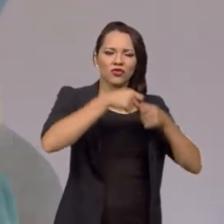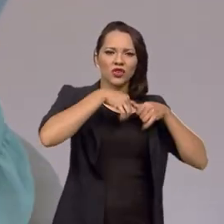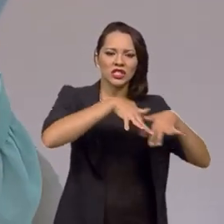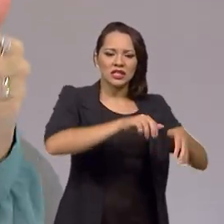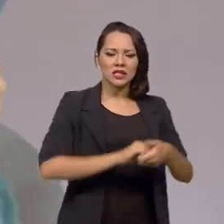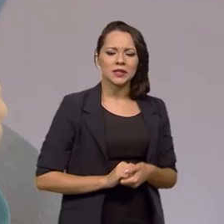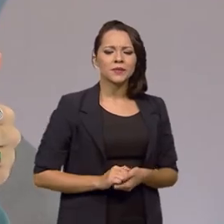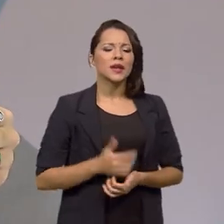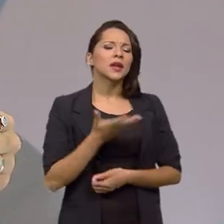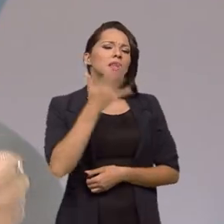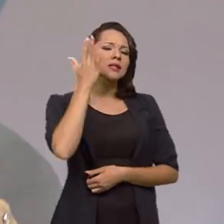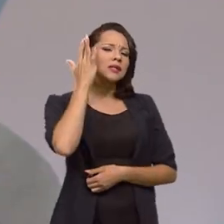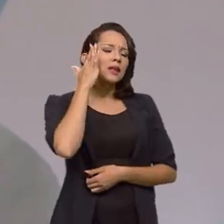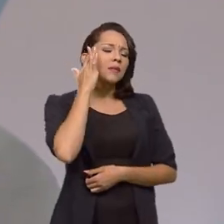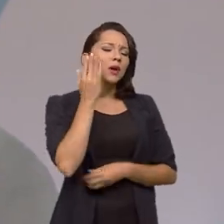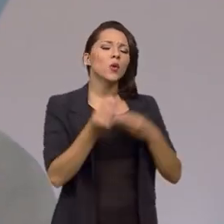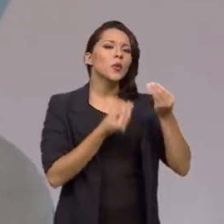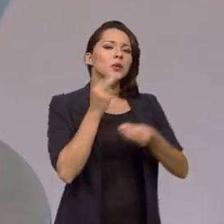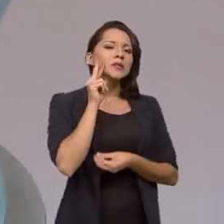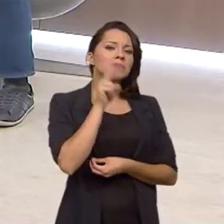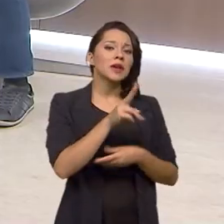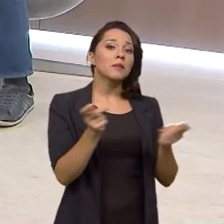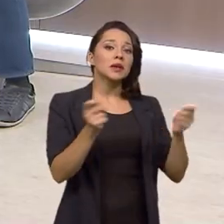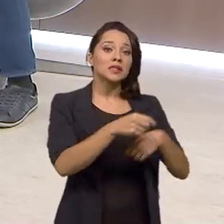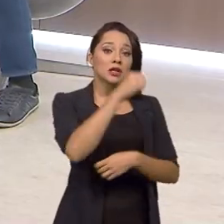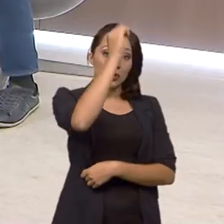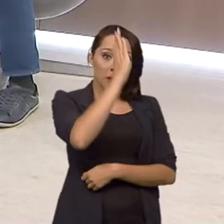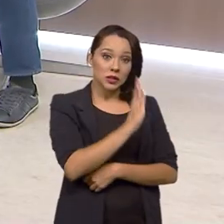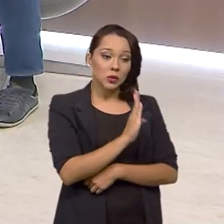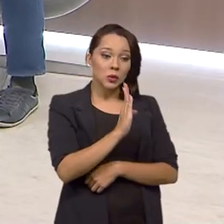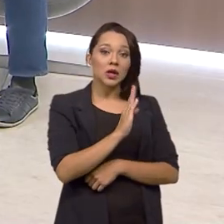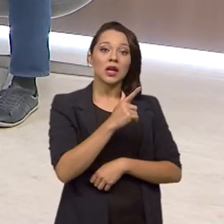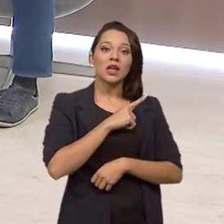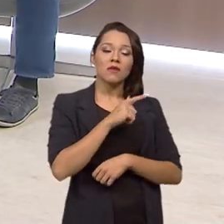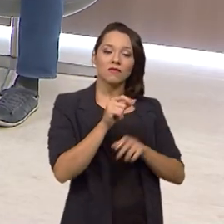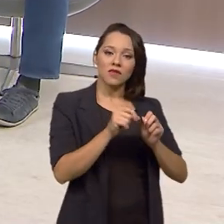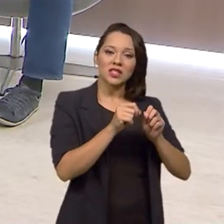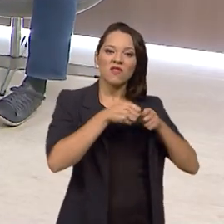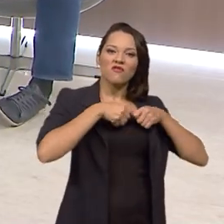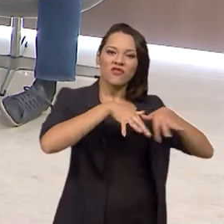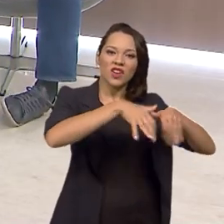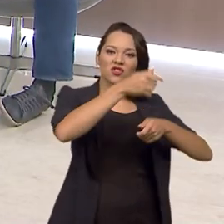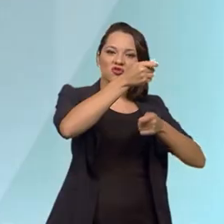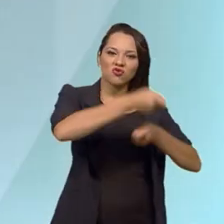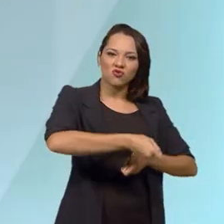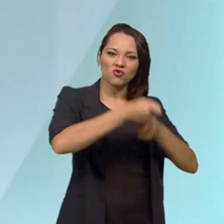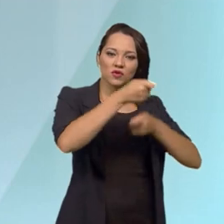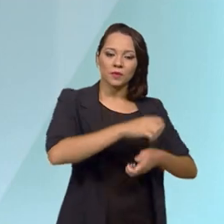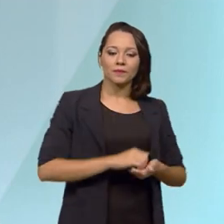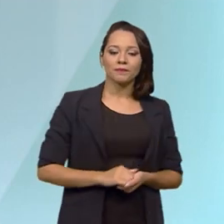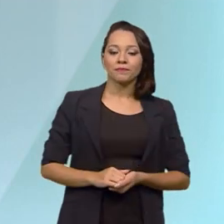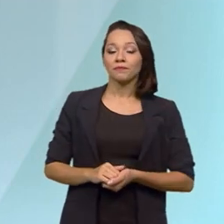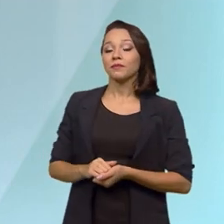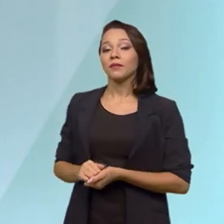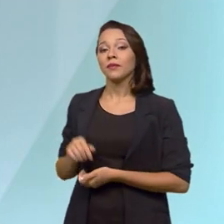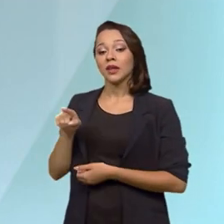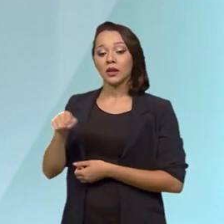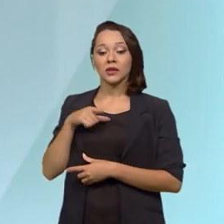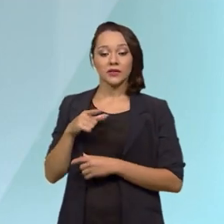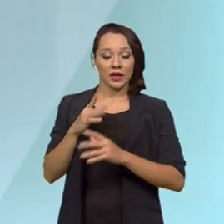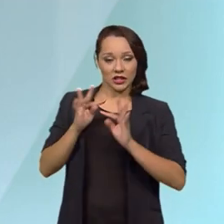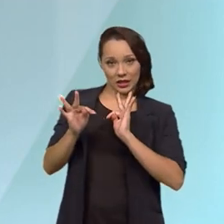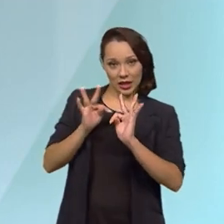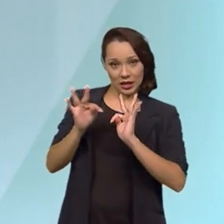eu gostaria de saber a visão do senhor a respeito da capacidade do nosso país em produzir isso. Quando você faz essa atividade de